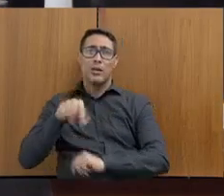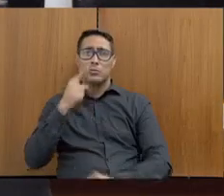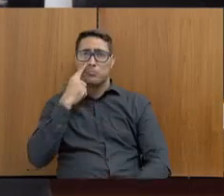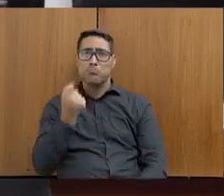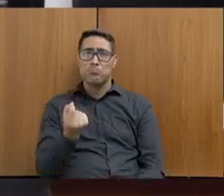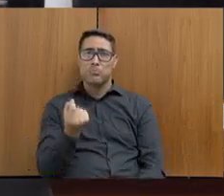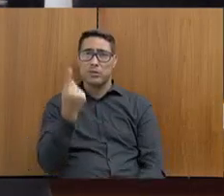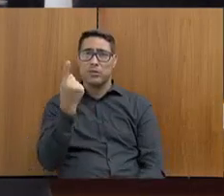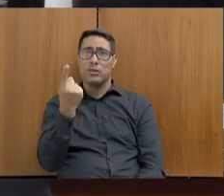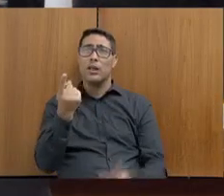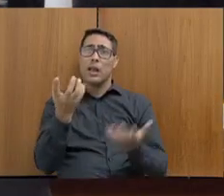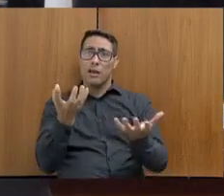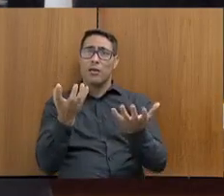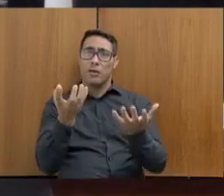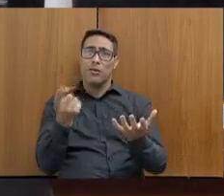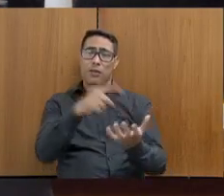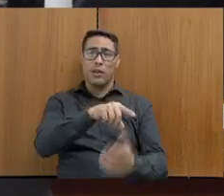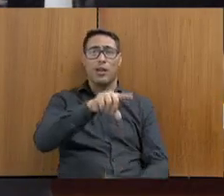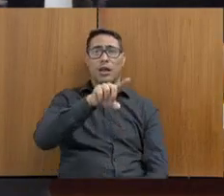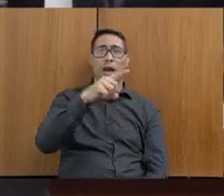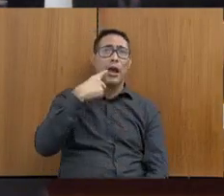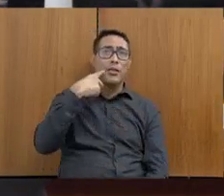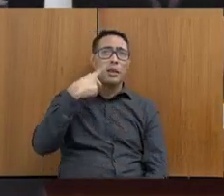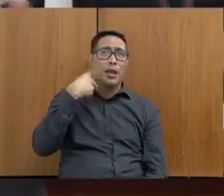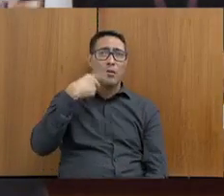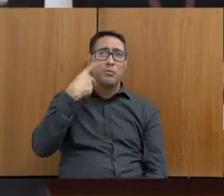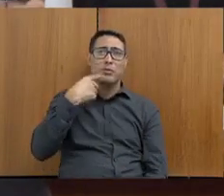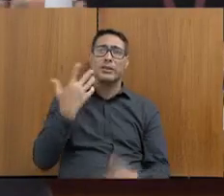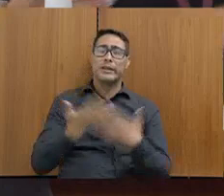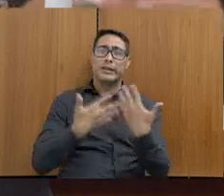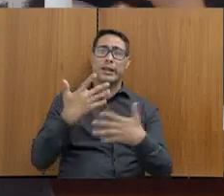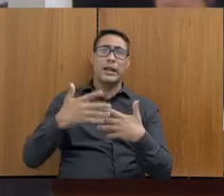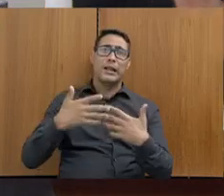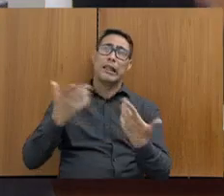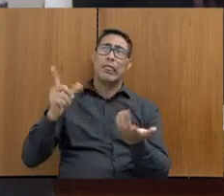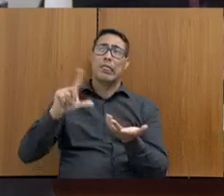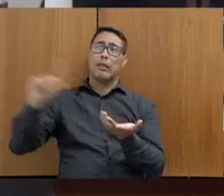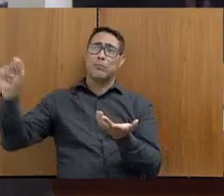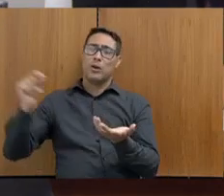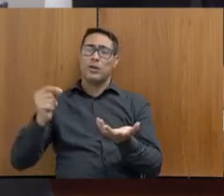deputada que estivesse aqui que me antecedeu, mas ela acabou indo embora.